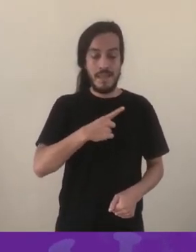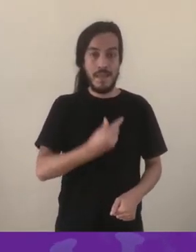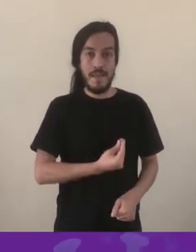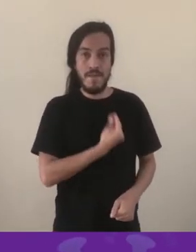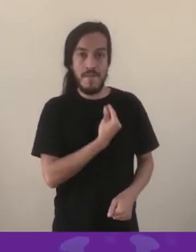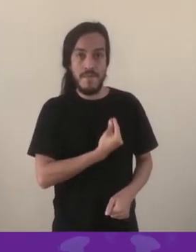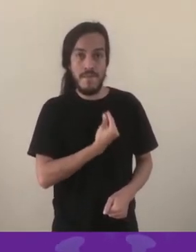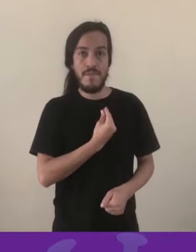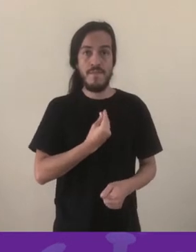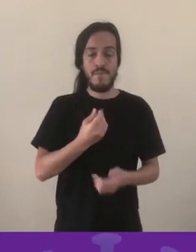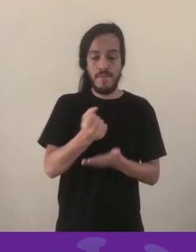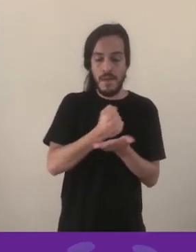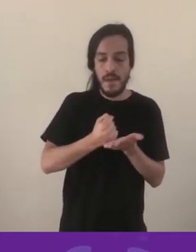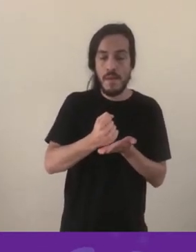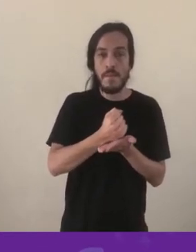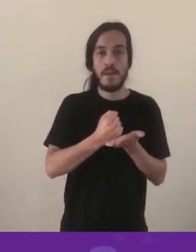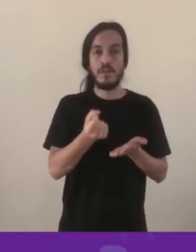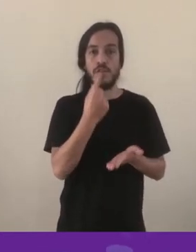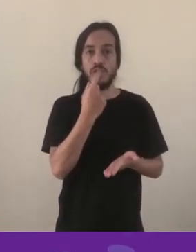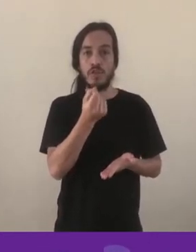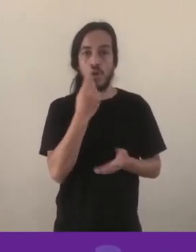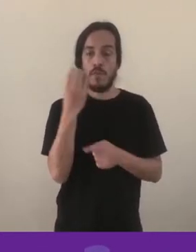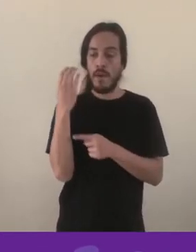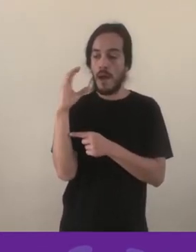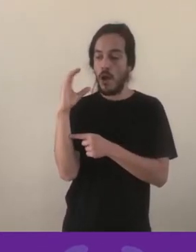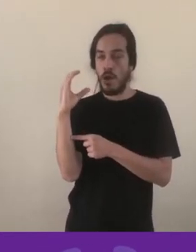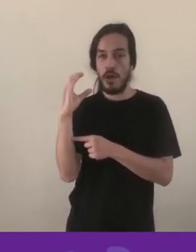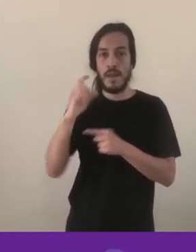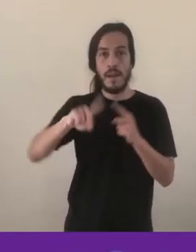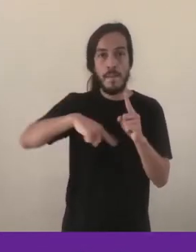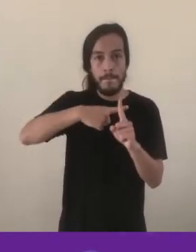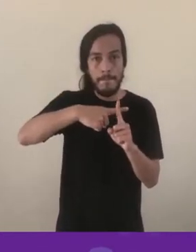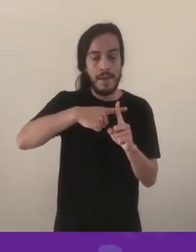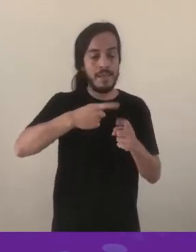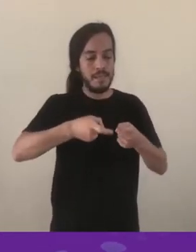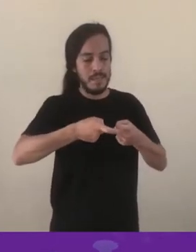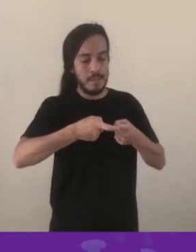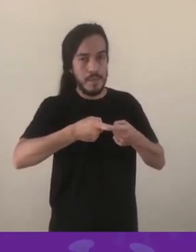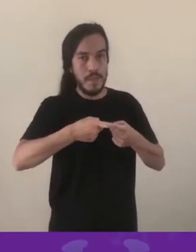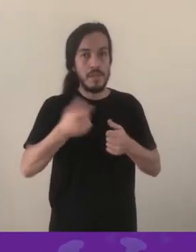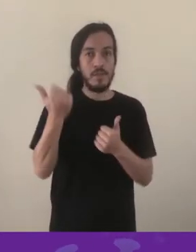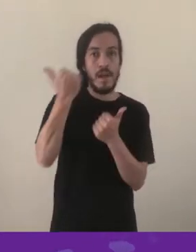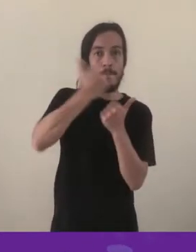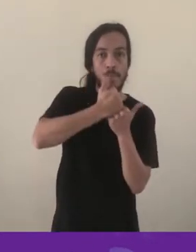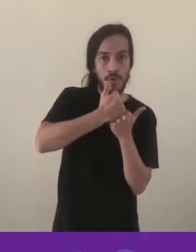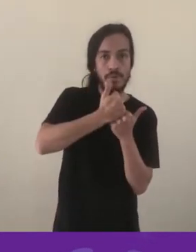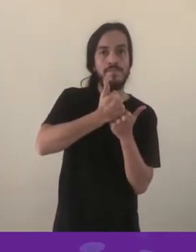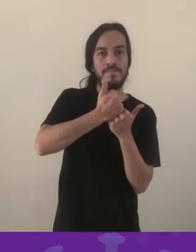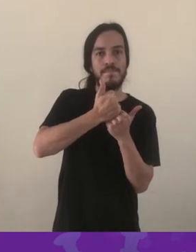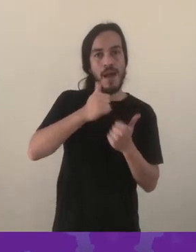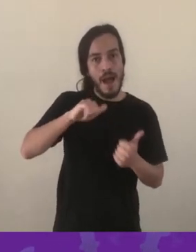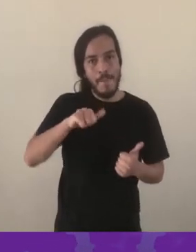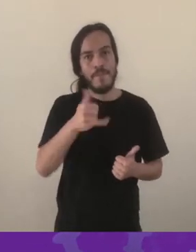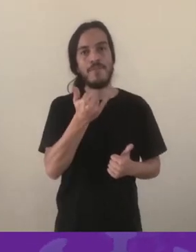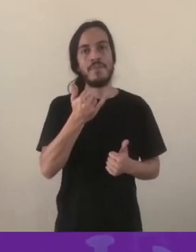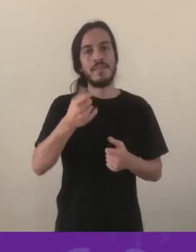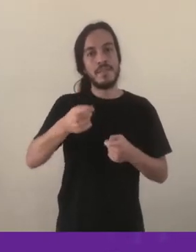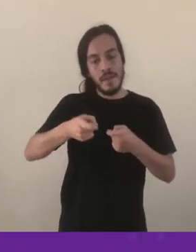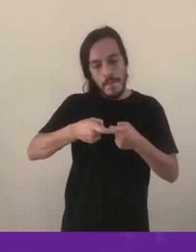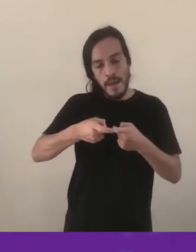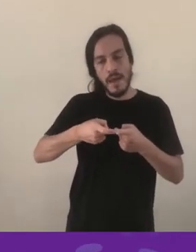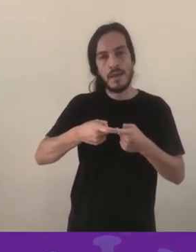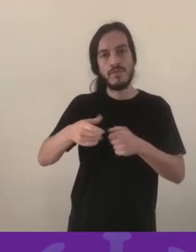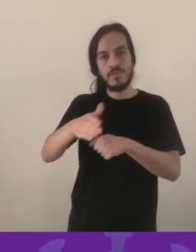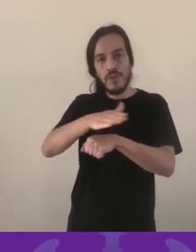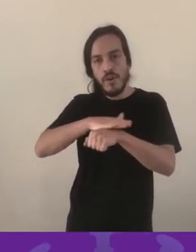respeito, mas o importante é que não se use cloroquina por automedicação. Uma vez que a cloroquina